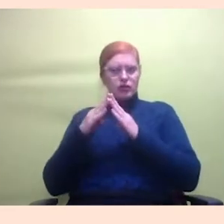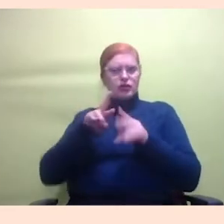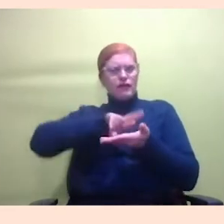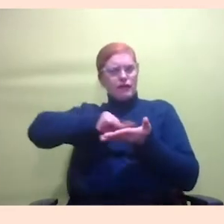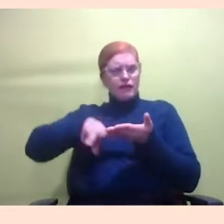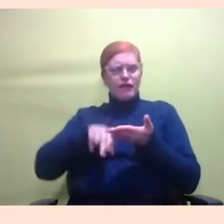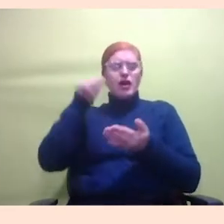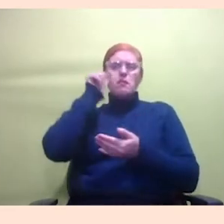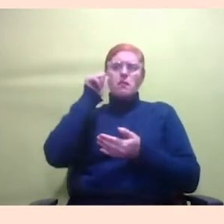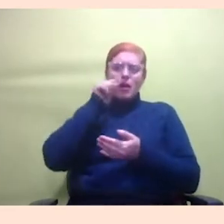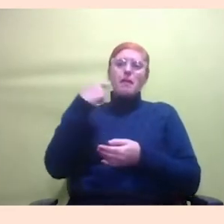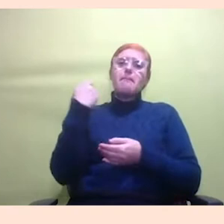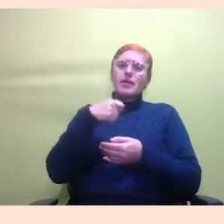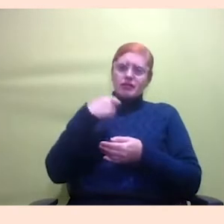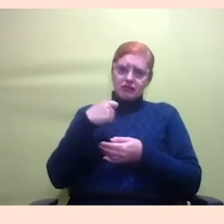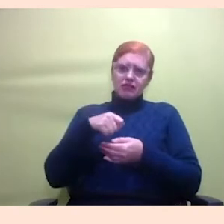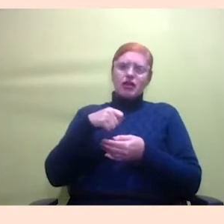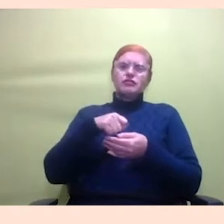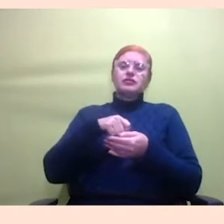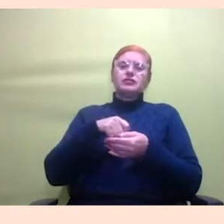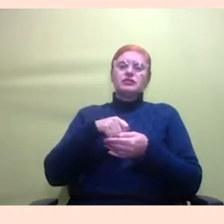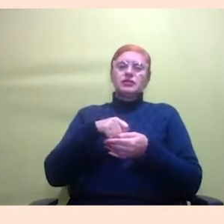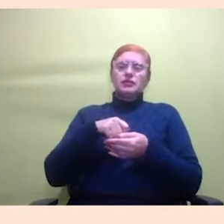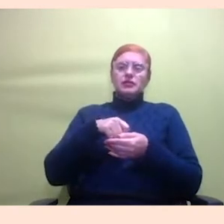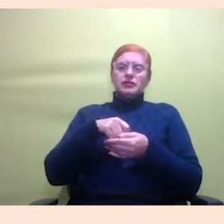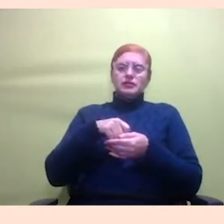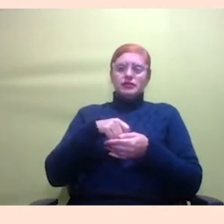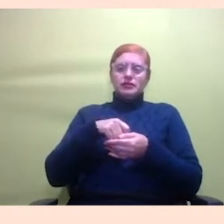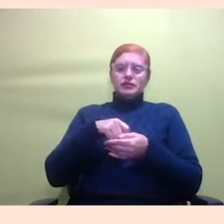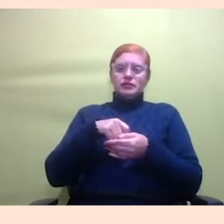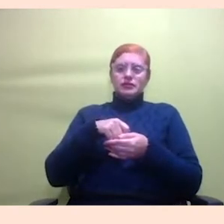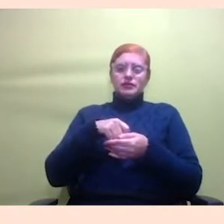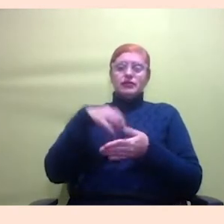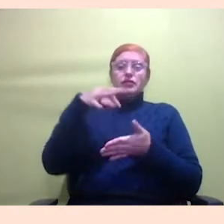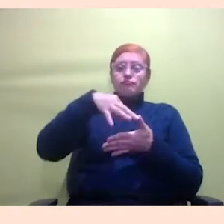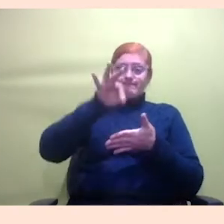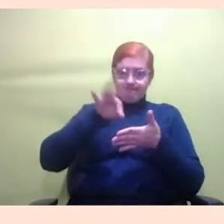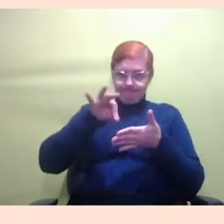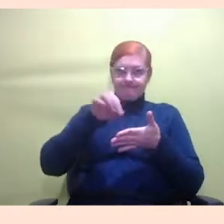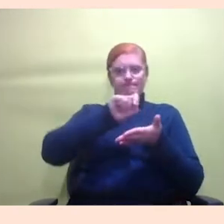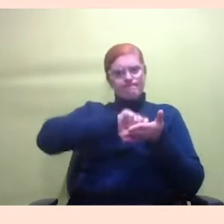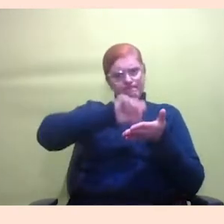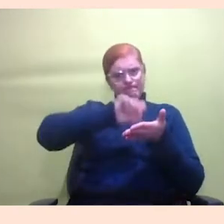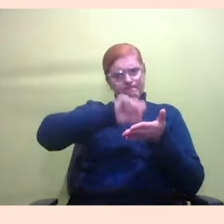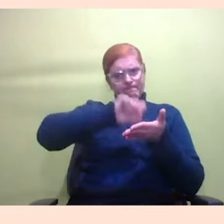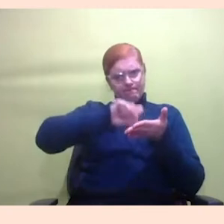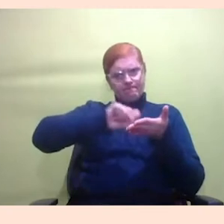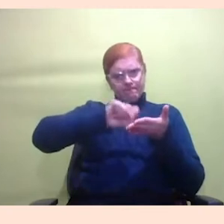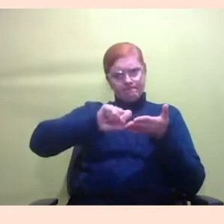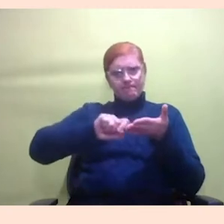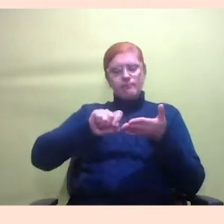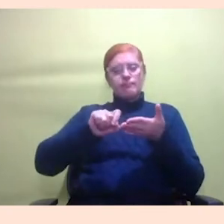precisavam preencher a procuração com o dedo. Então, assim, isso foi um debate que a gente precisou travar,